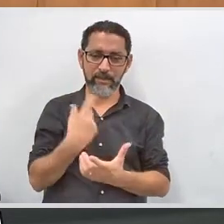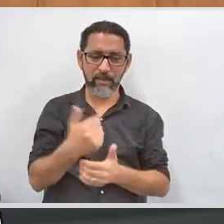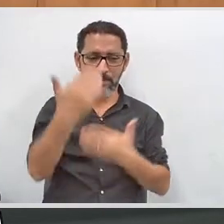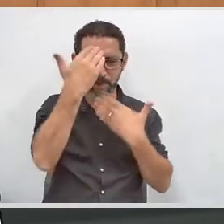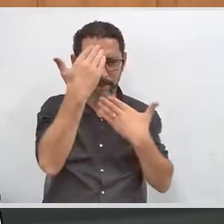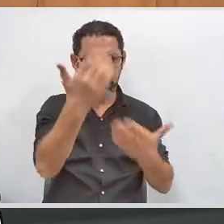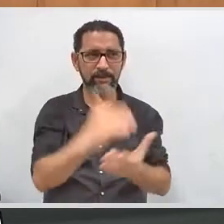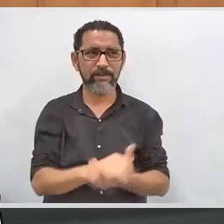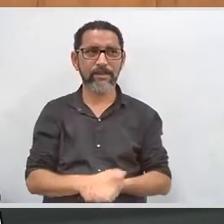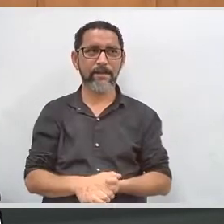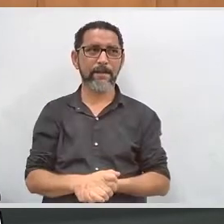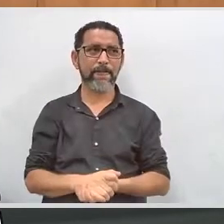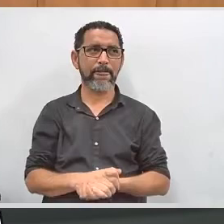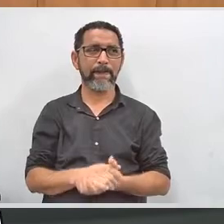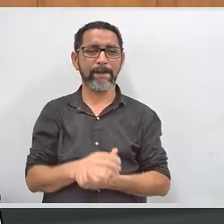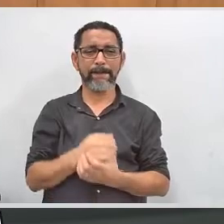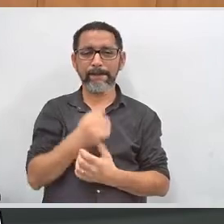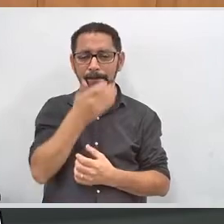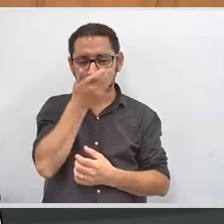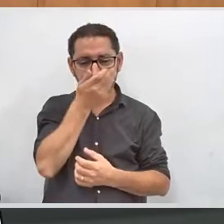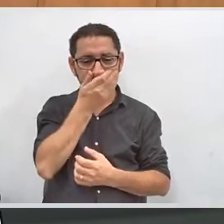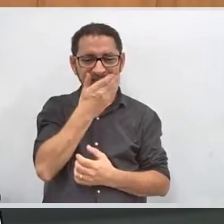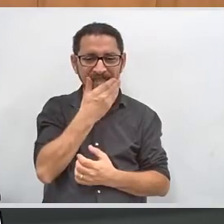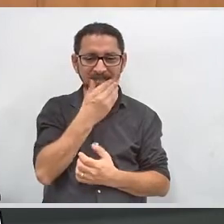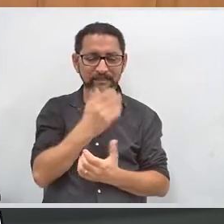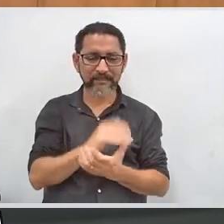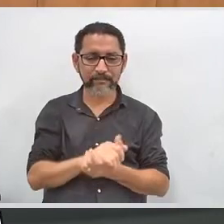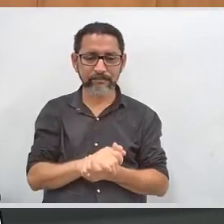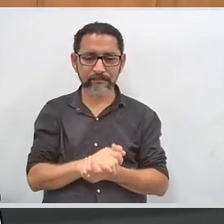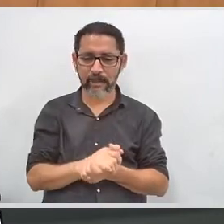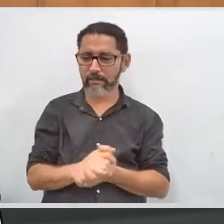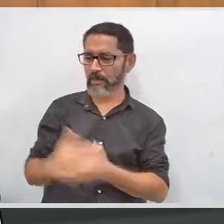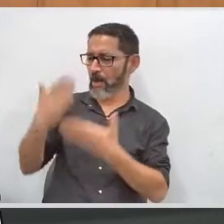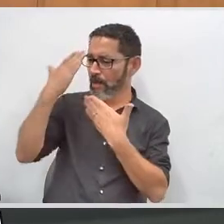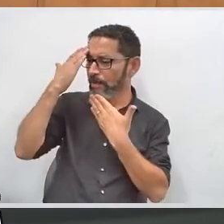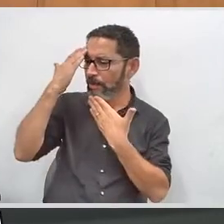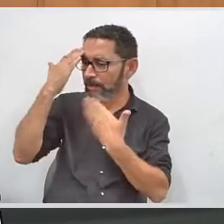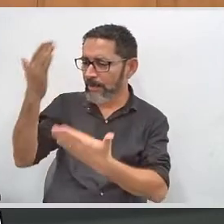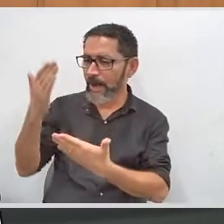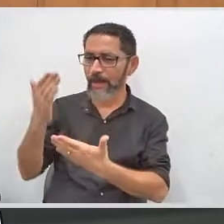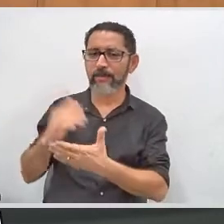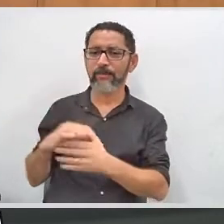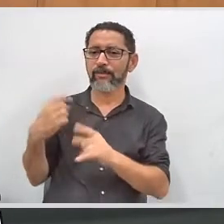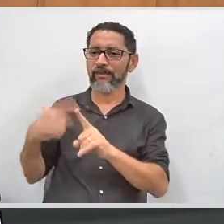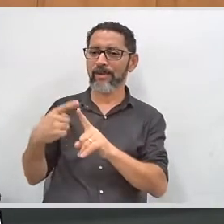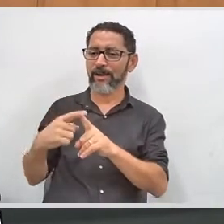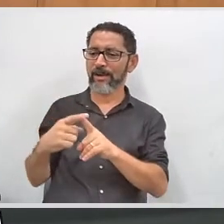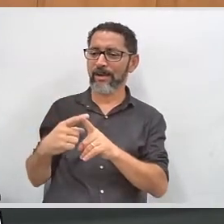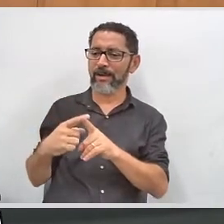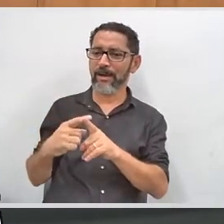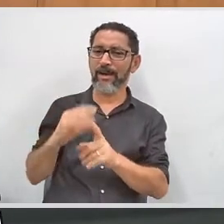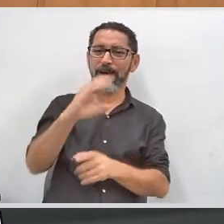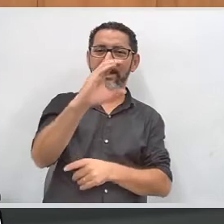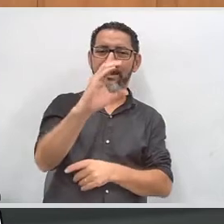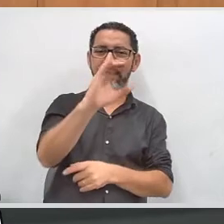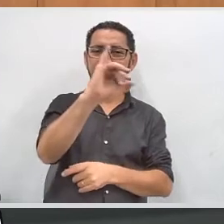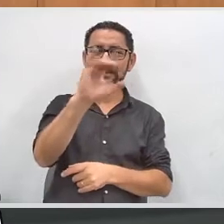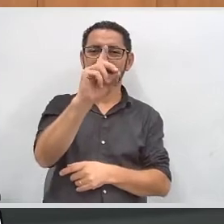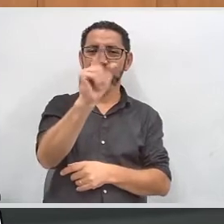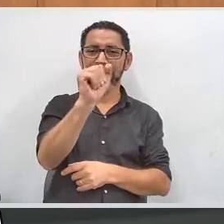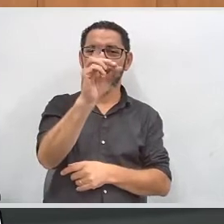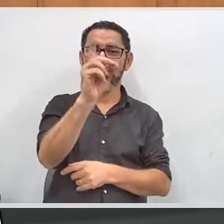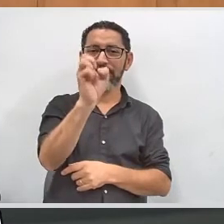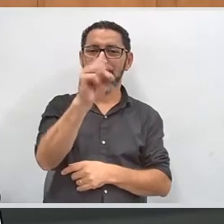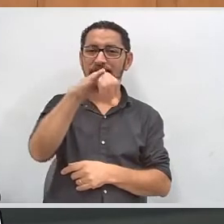nesse momento. Obrigada. Obrigado. Muito obrigado pela sua fala, ela é muito importante, porque a cidadania é uma construção